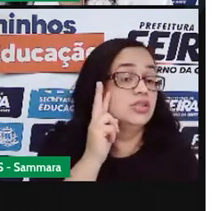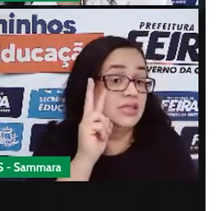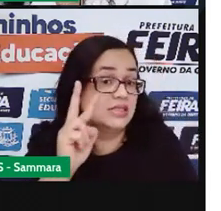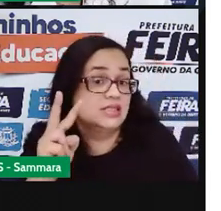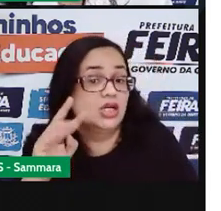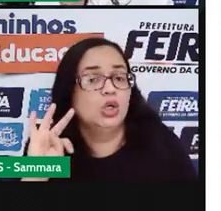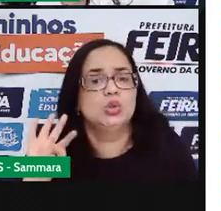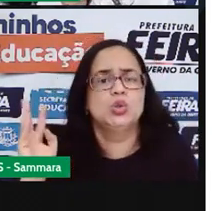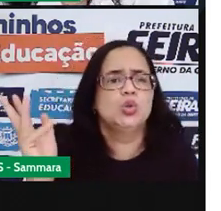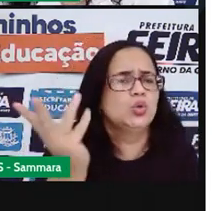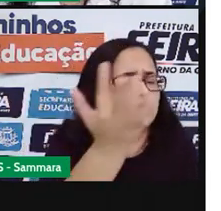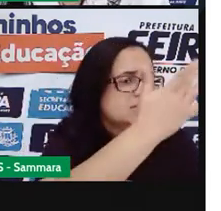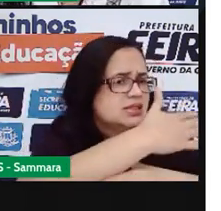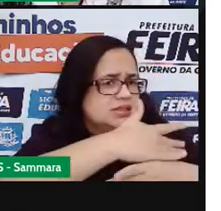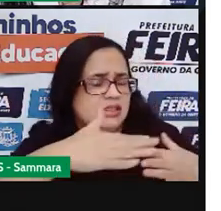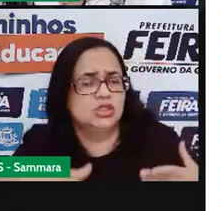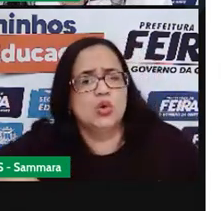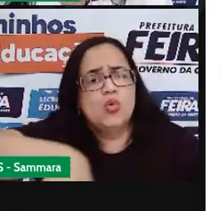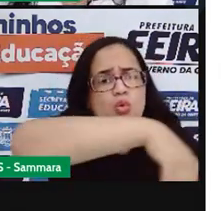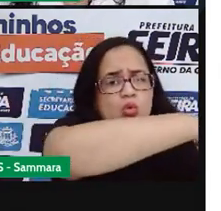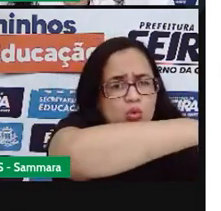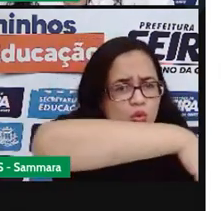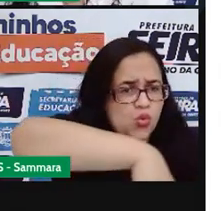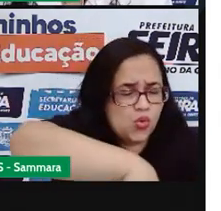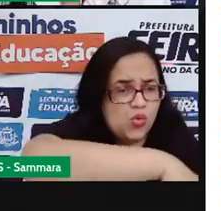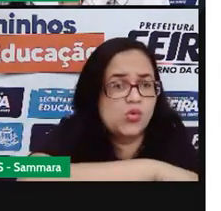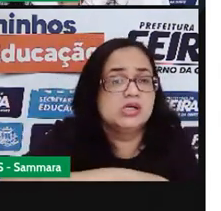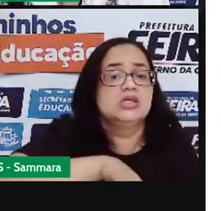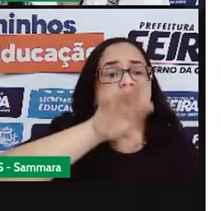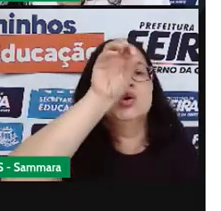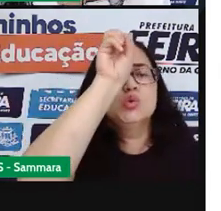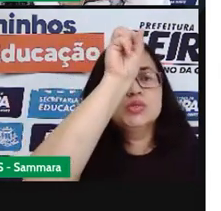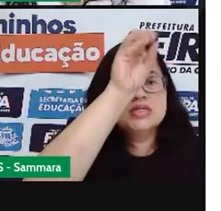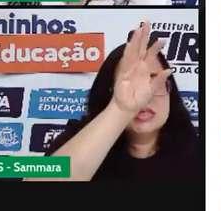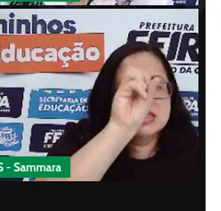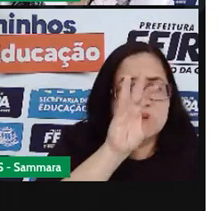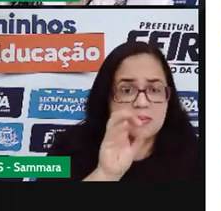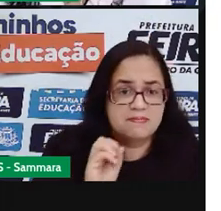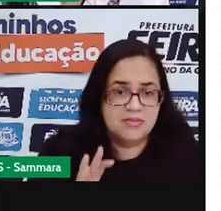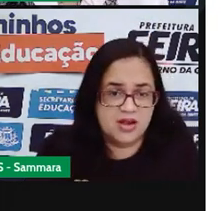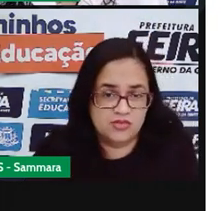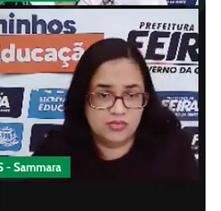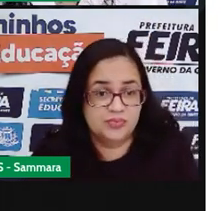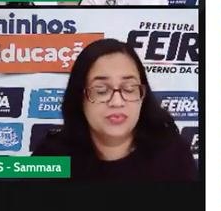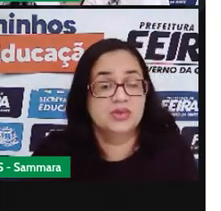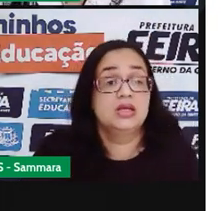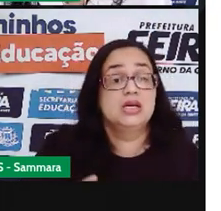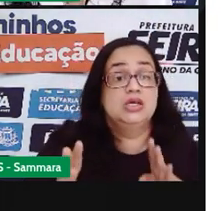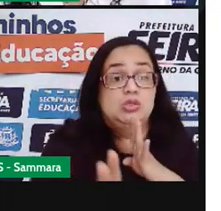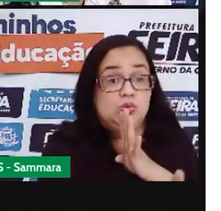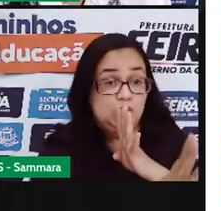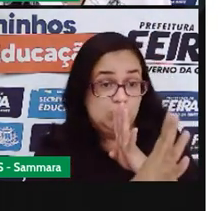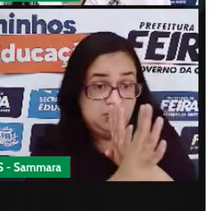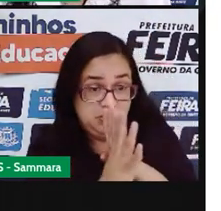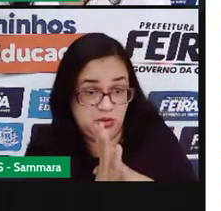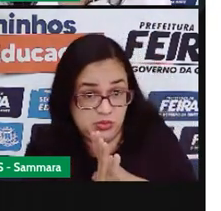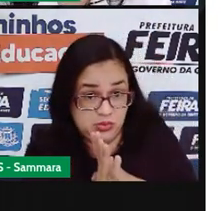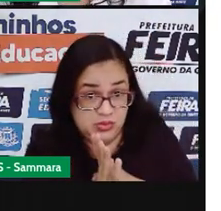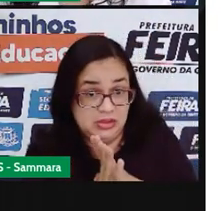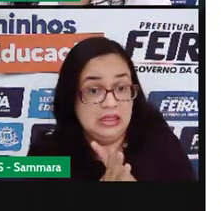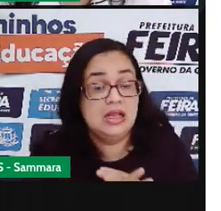vista por toda a cidade. As ruas comerciais, nos semáforos, nos cruzamentos,